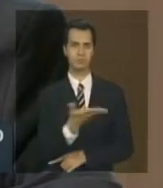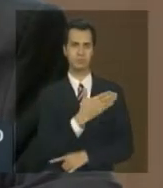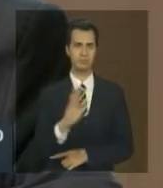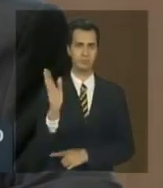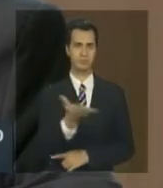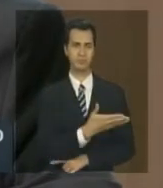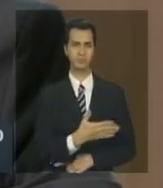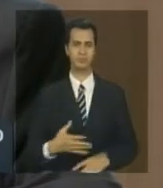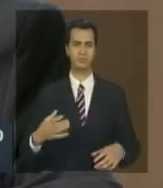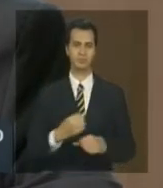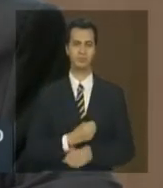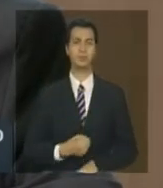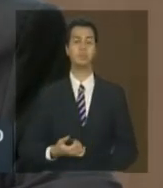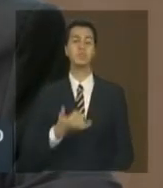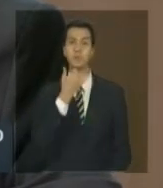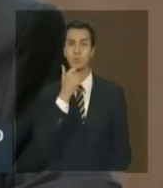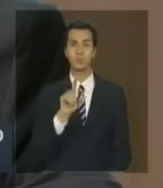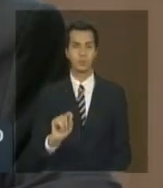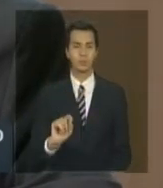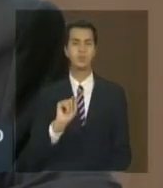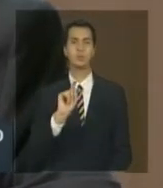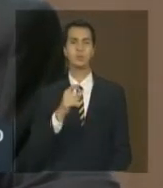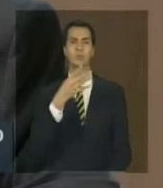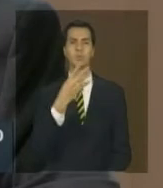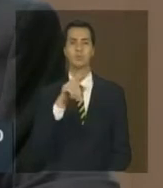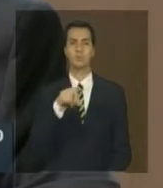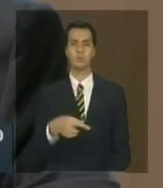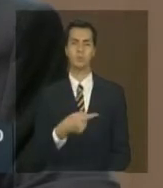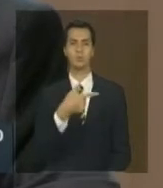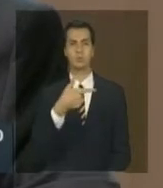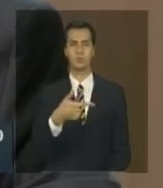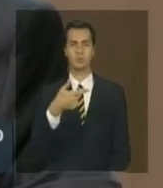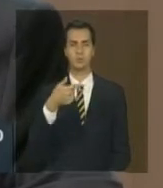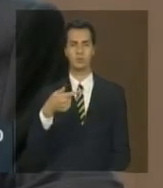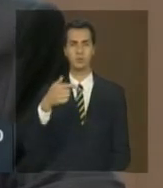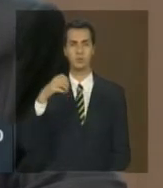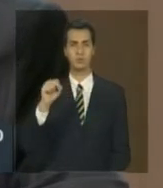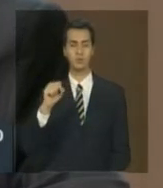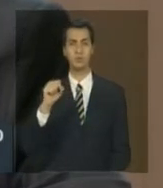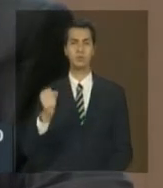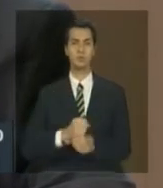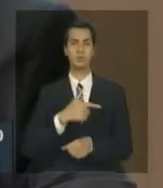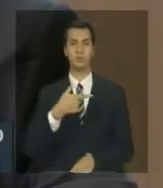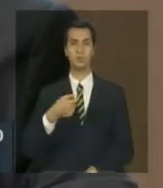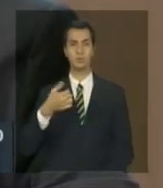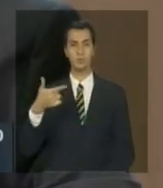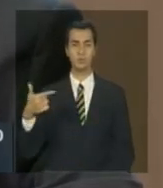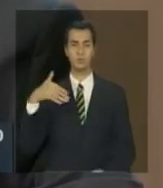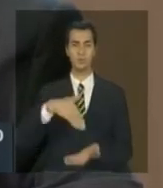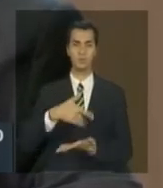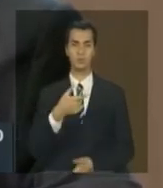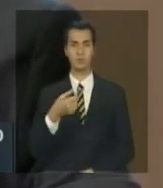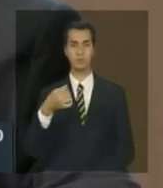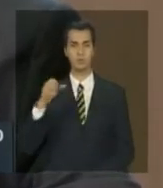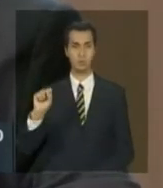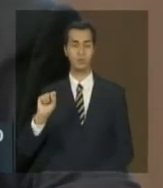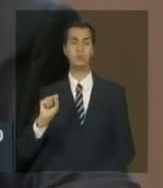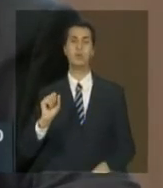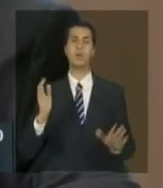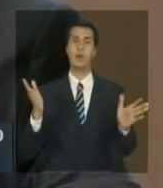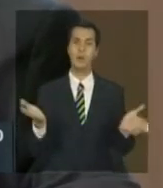perdão de 4.279 no período de 2002 a 2008 e nesse período que nós estamos divulgando agora de